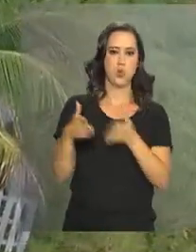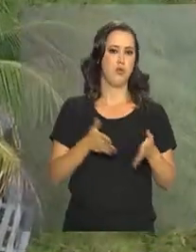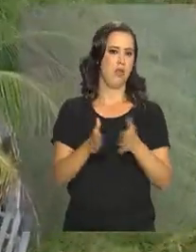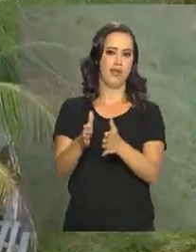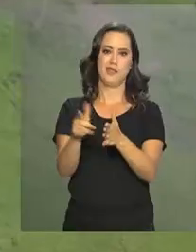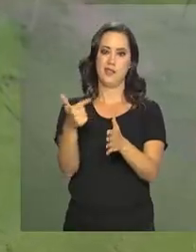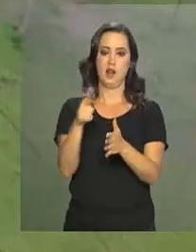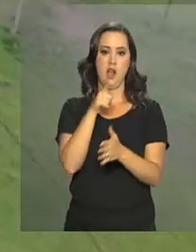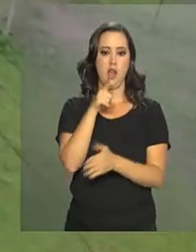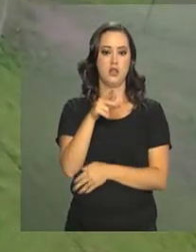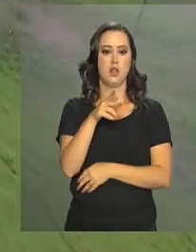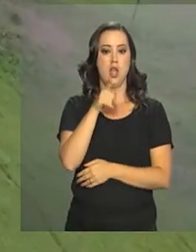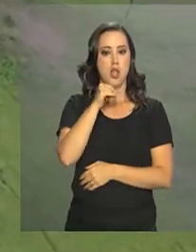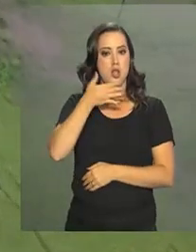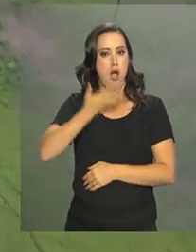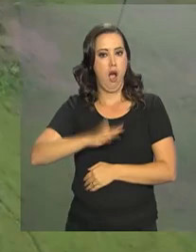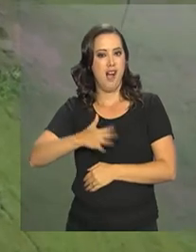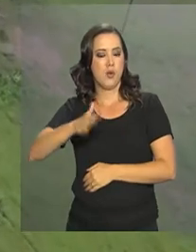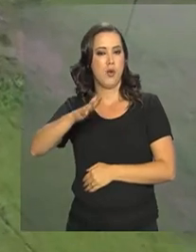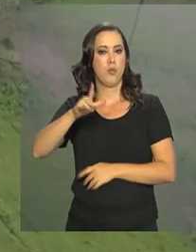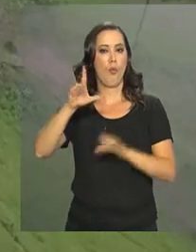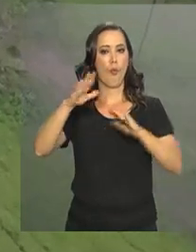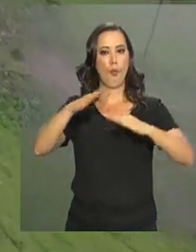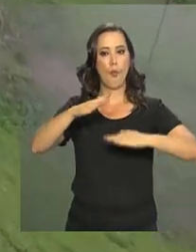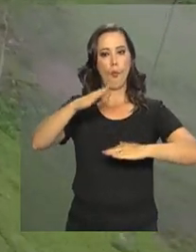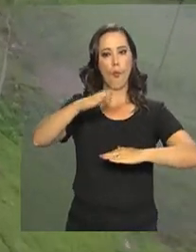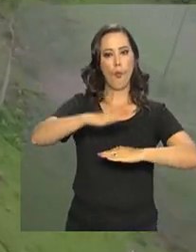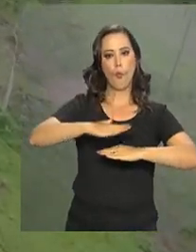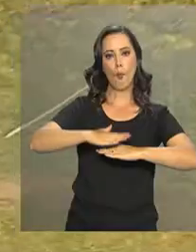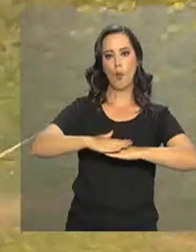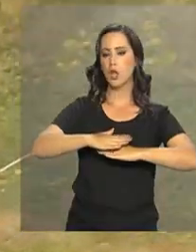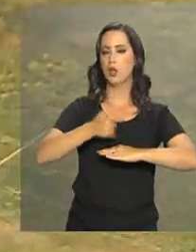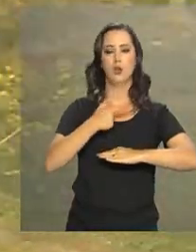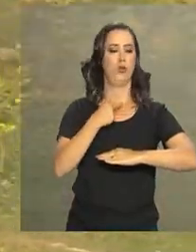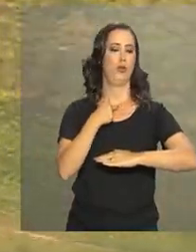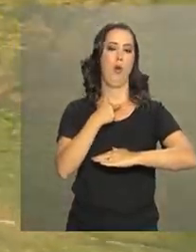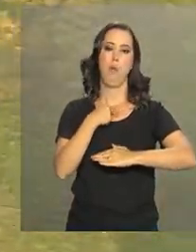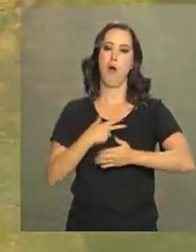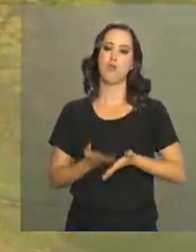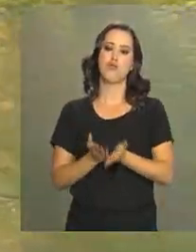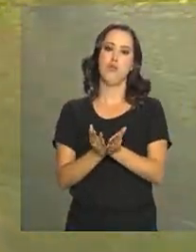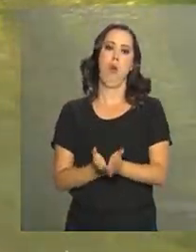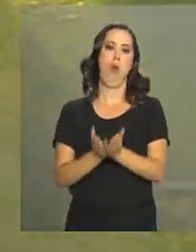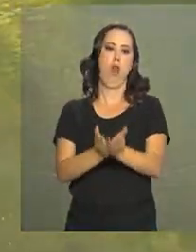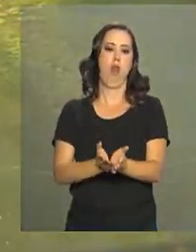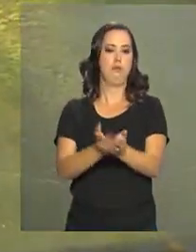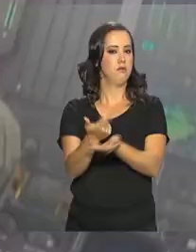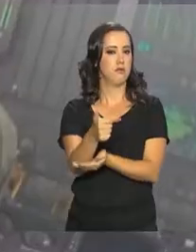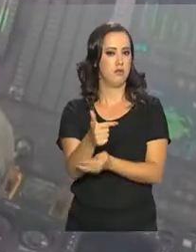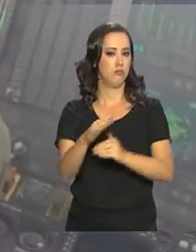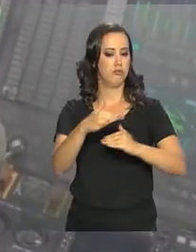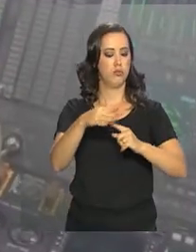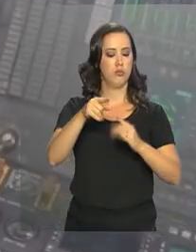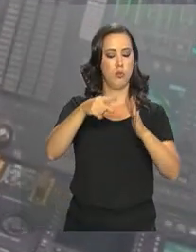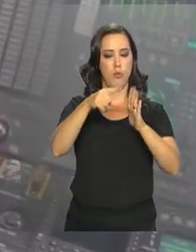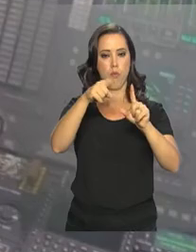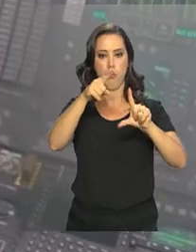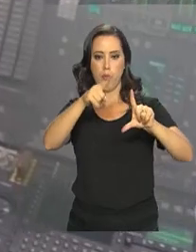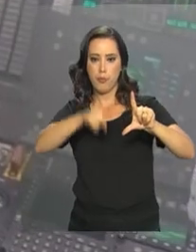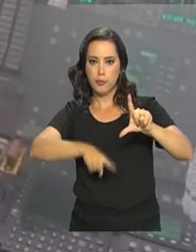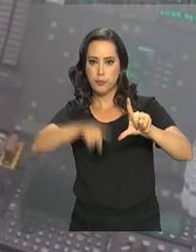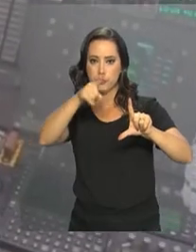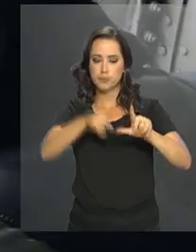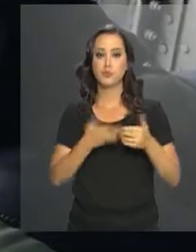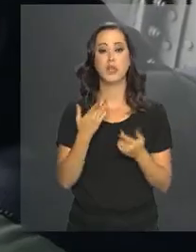nível do rio está baixo devido à estiagem, o que dificulta a navegação. E é o acesso pelo ar que garante aos eleitores da